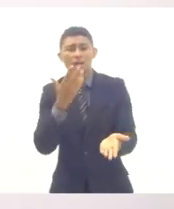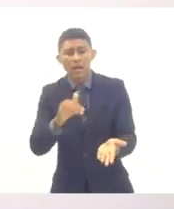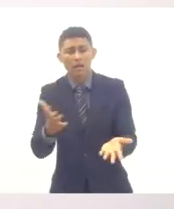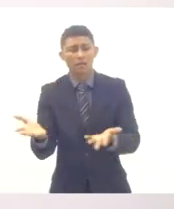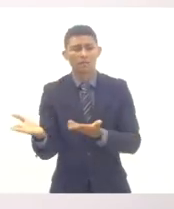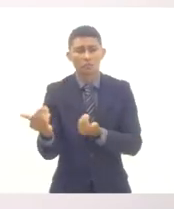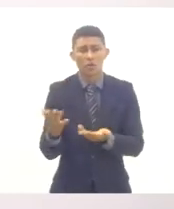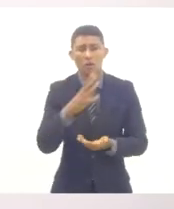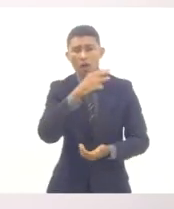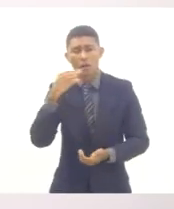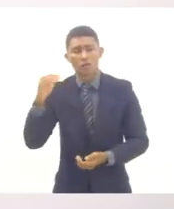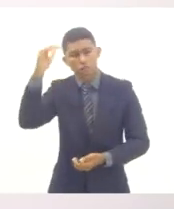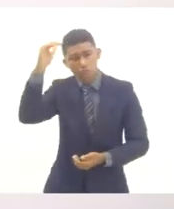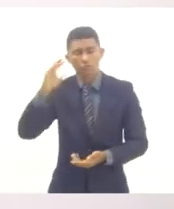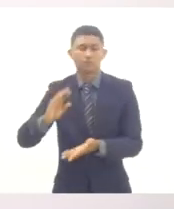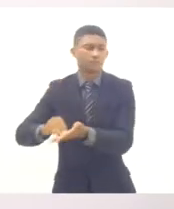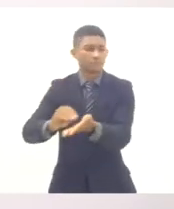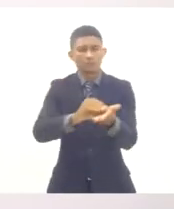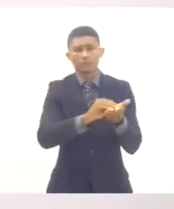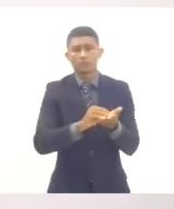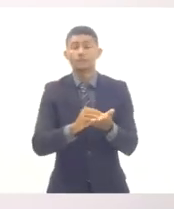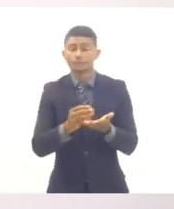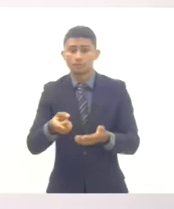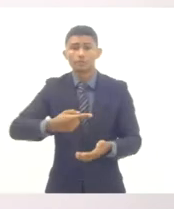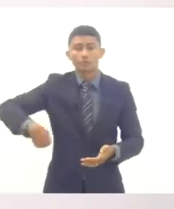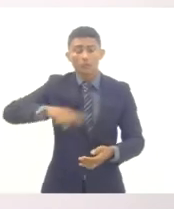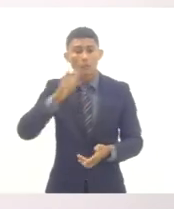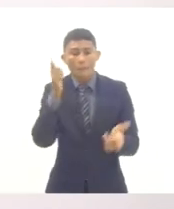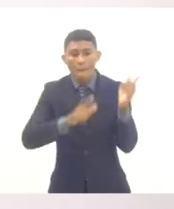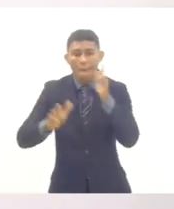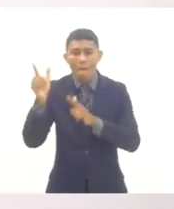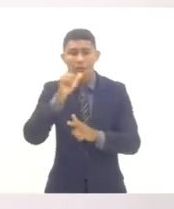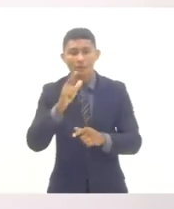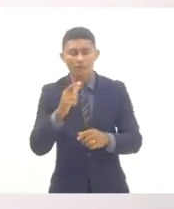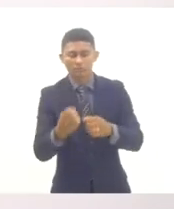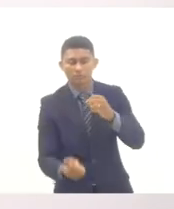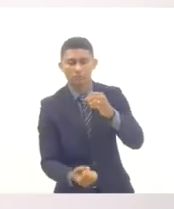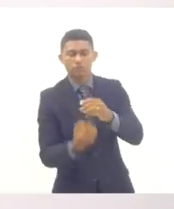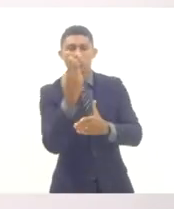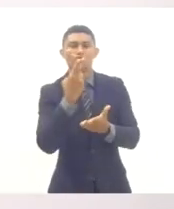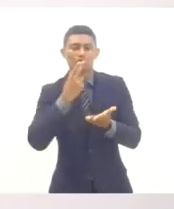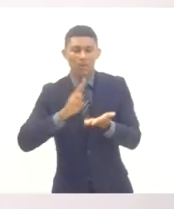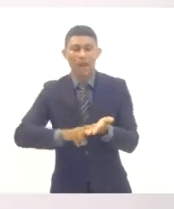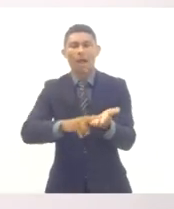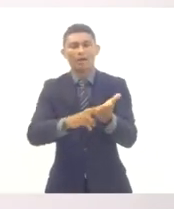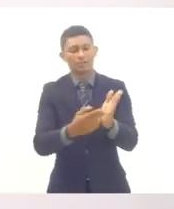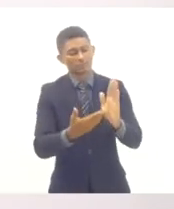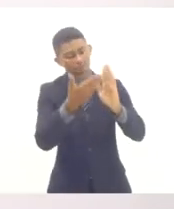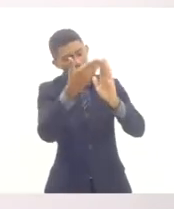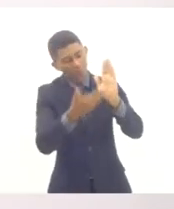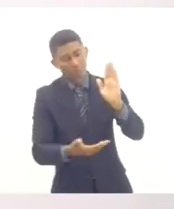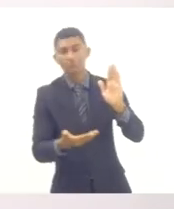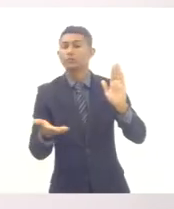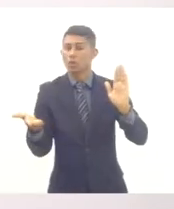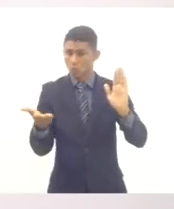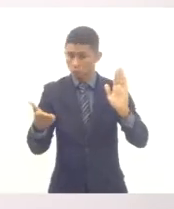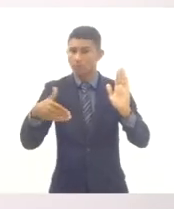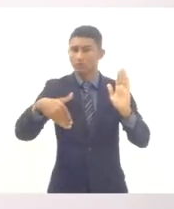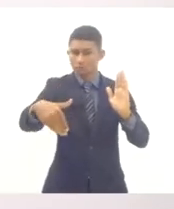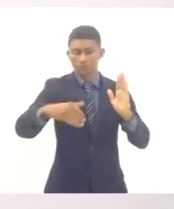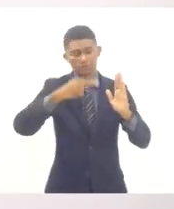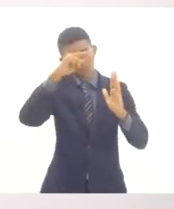E nós produzimos a muitas mãos esta carta, que será lida aqui hoje, e que nós